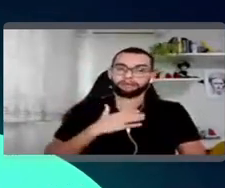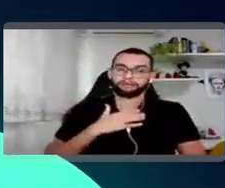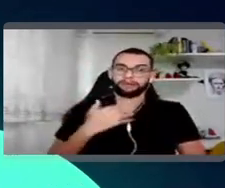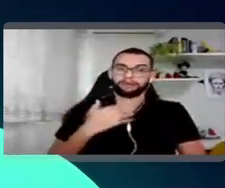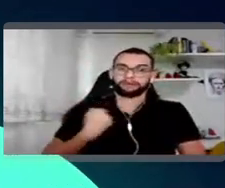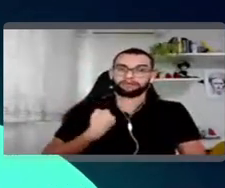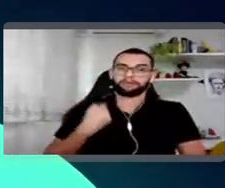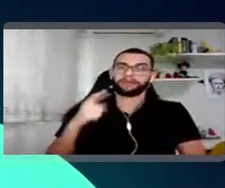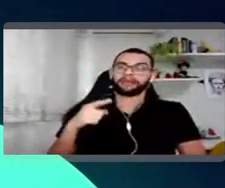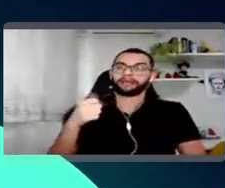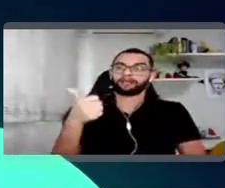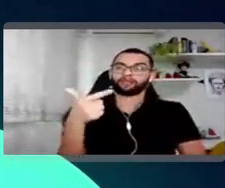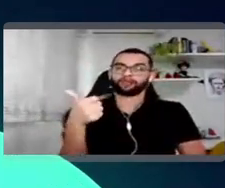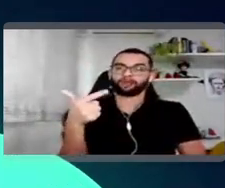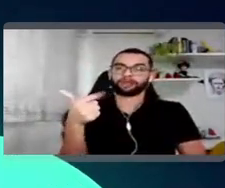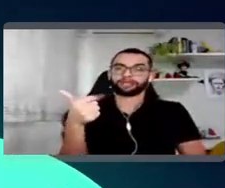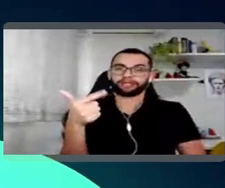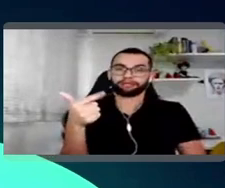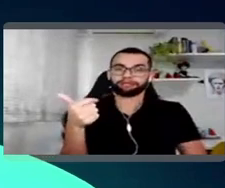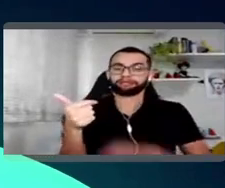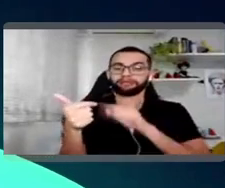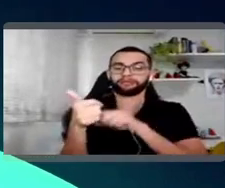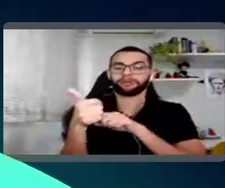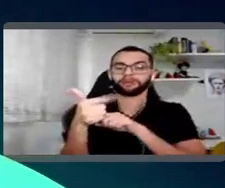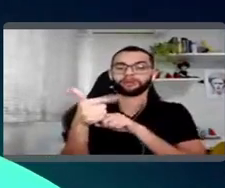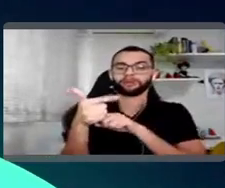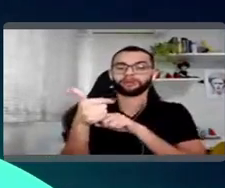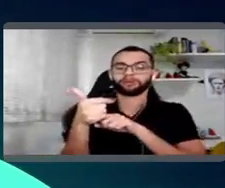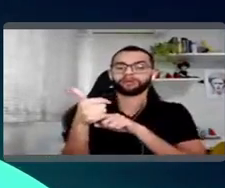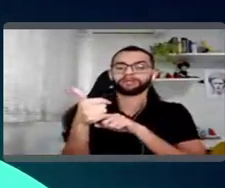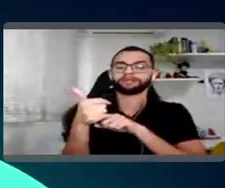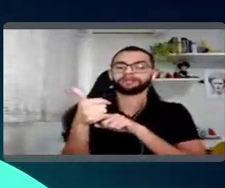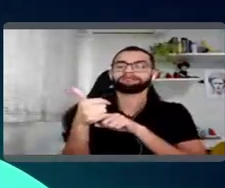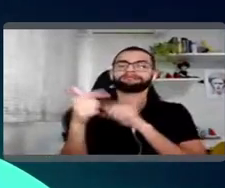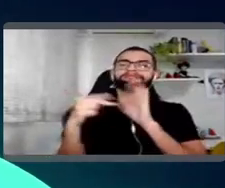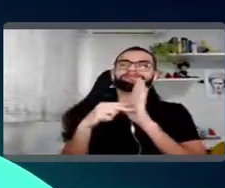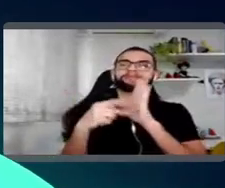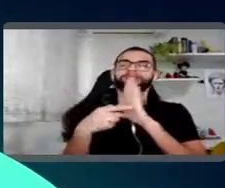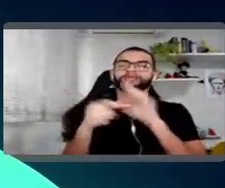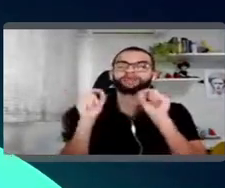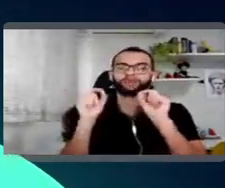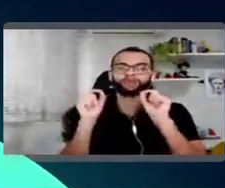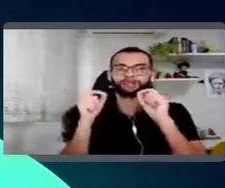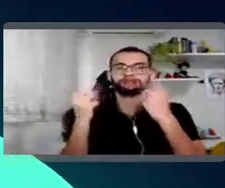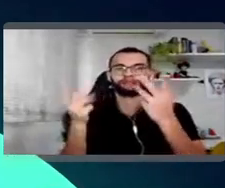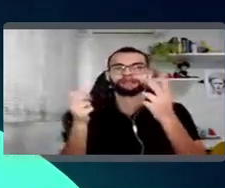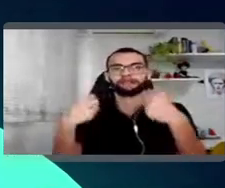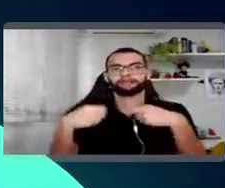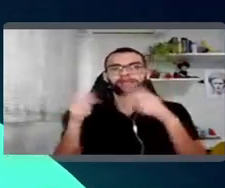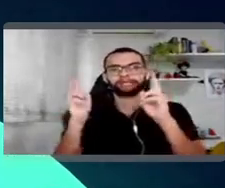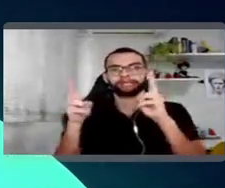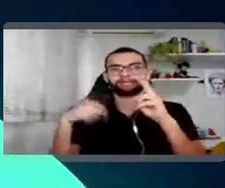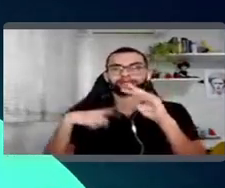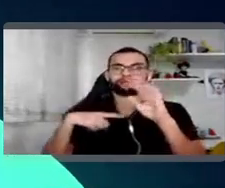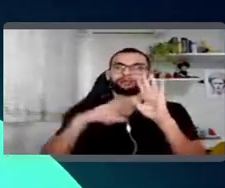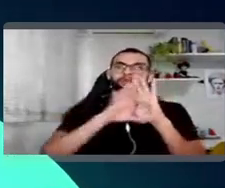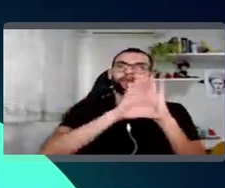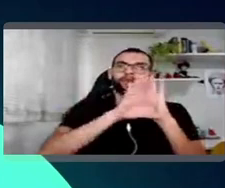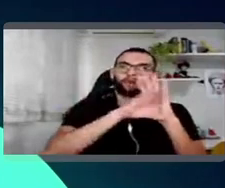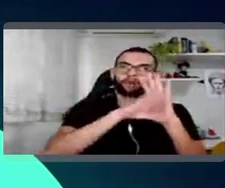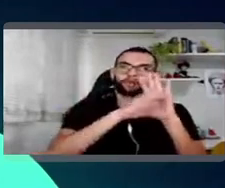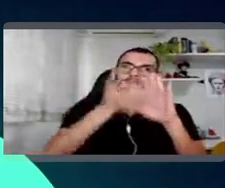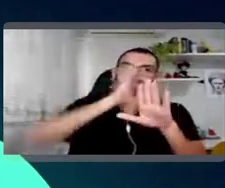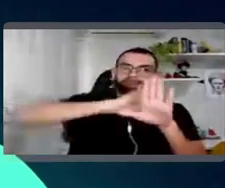Beleza, a métrica é 12. Mas o que essa métrica quer dizer? O esse 12 quer dizer, né? Então, a gente precisa ter sempre um conceito por trás ali,